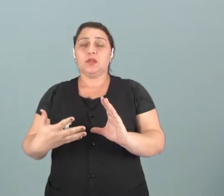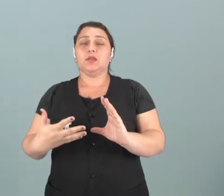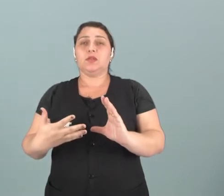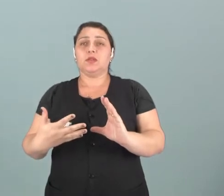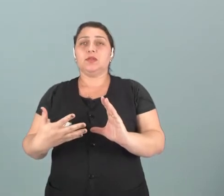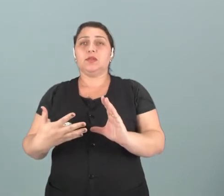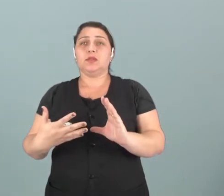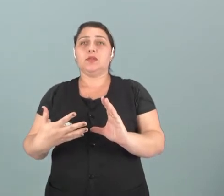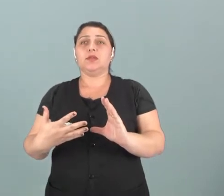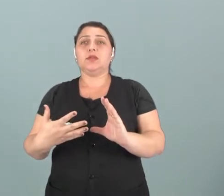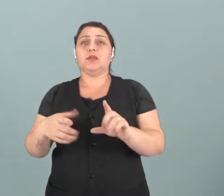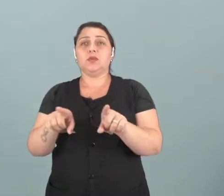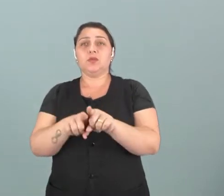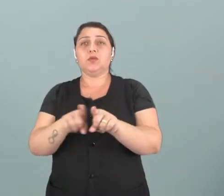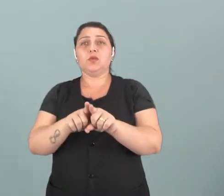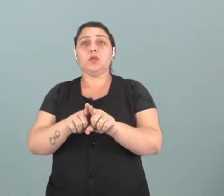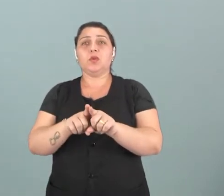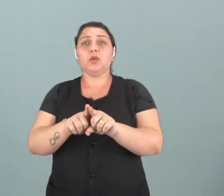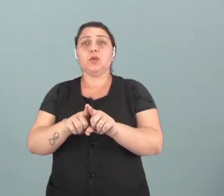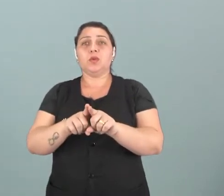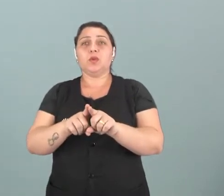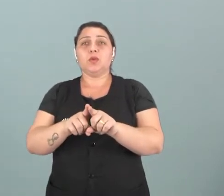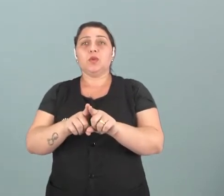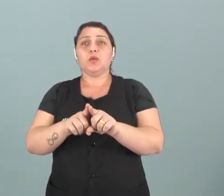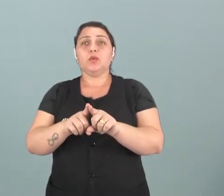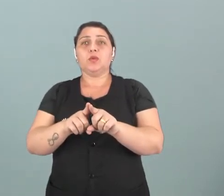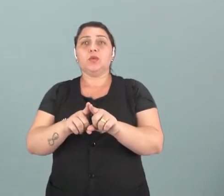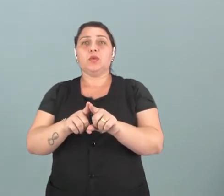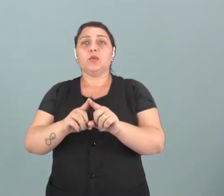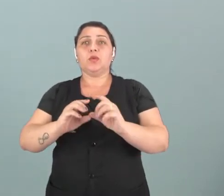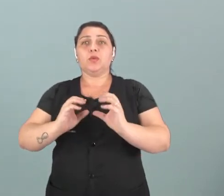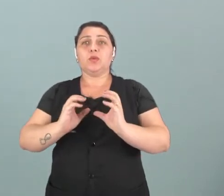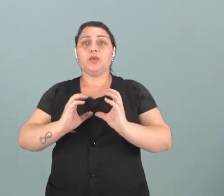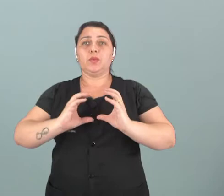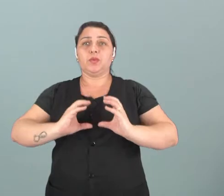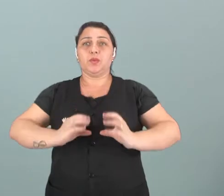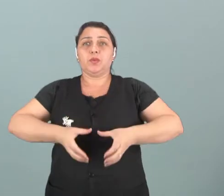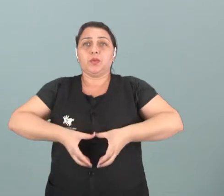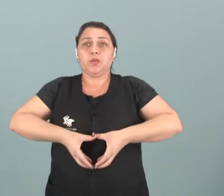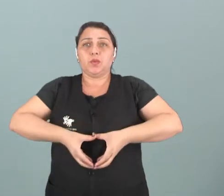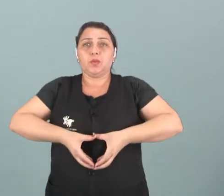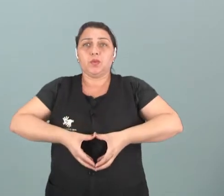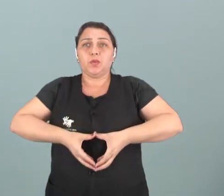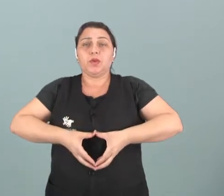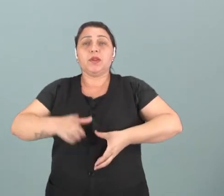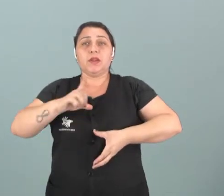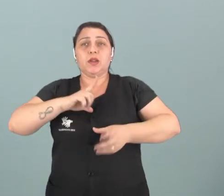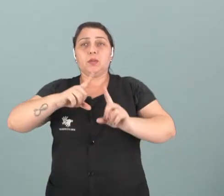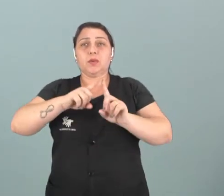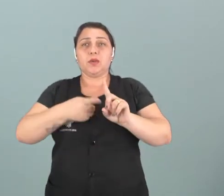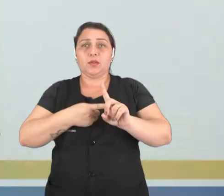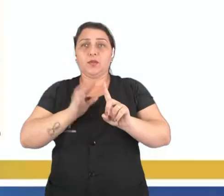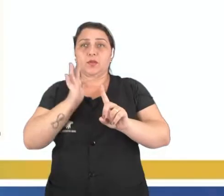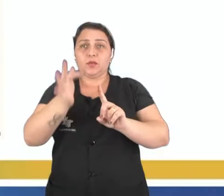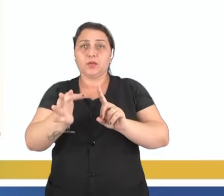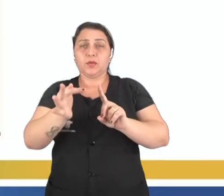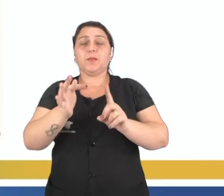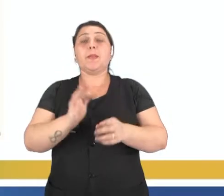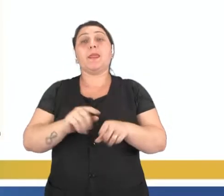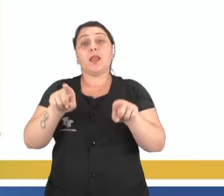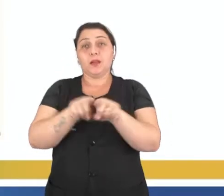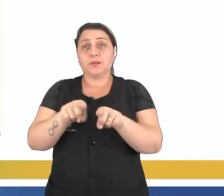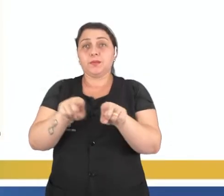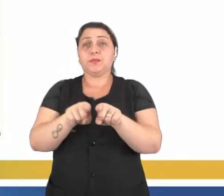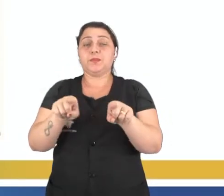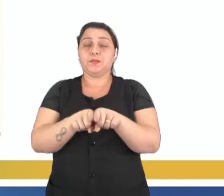e a manutenção do útero, para que ele possa receber caso ocorra uma gravidez, tá? E além